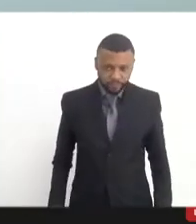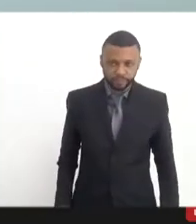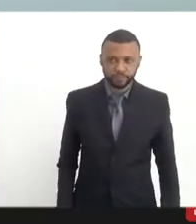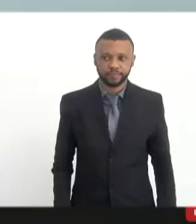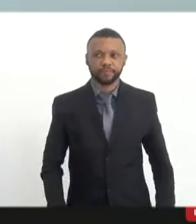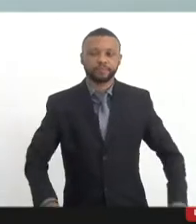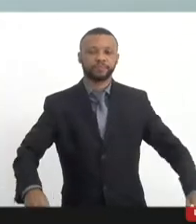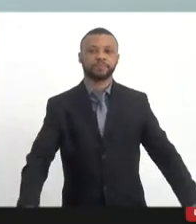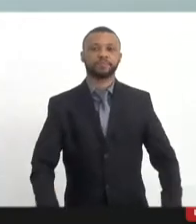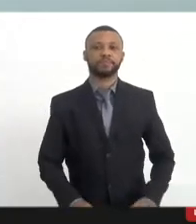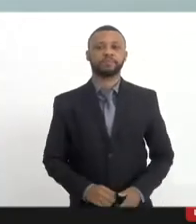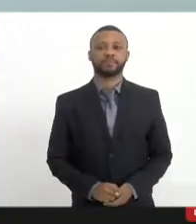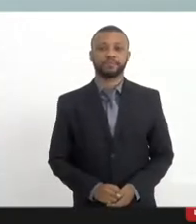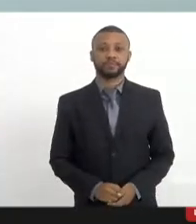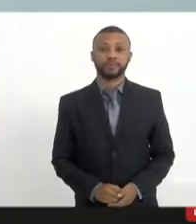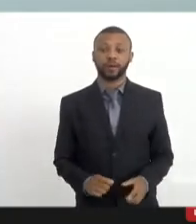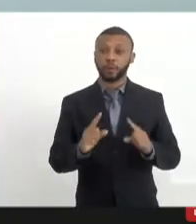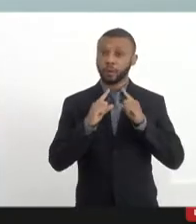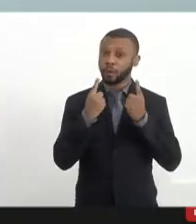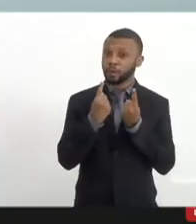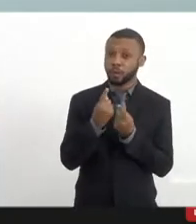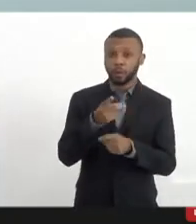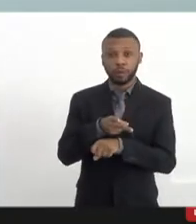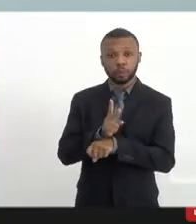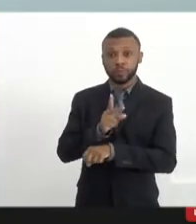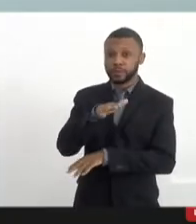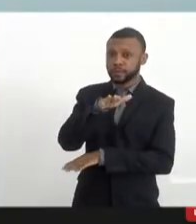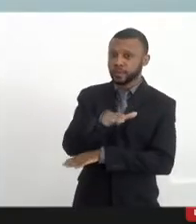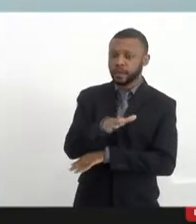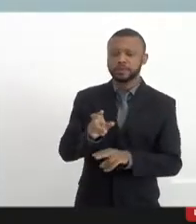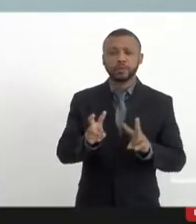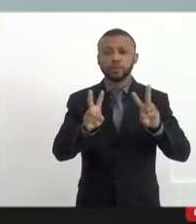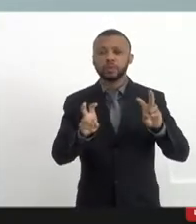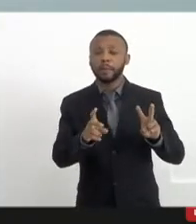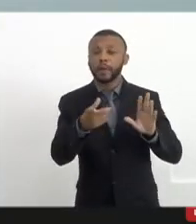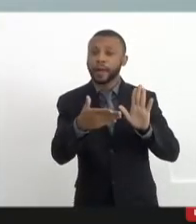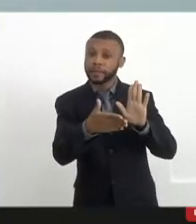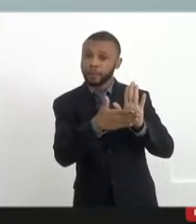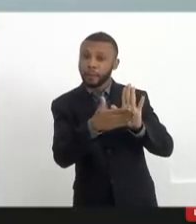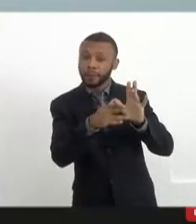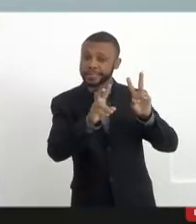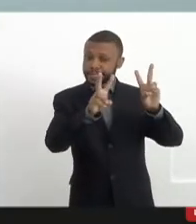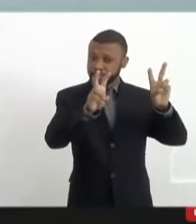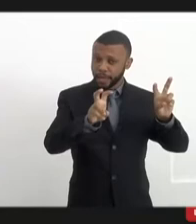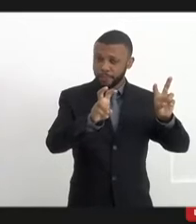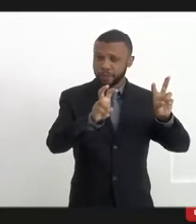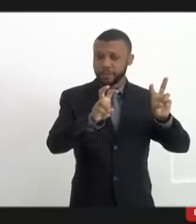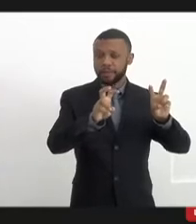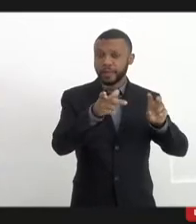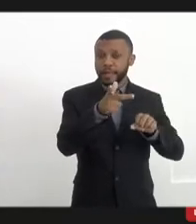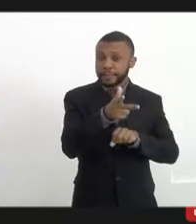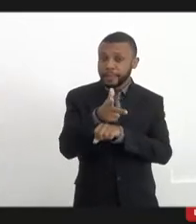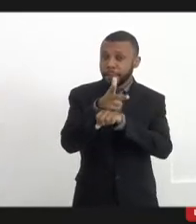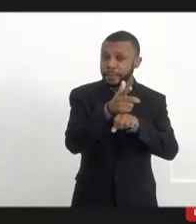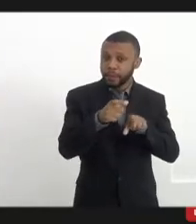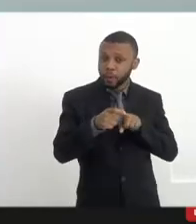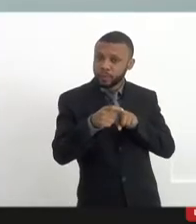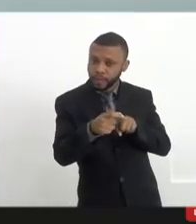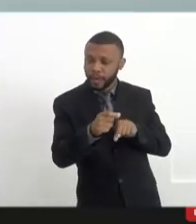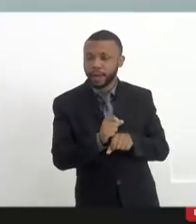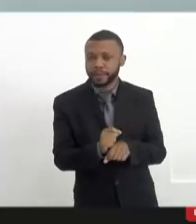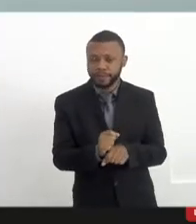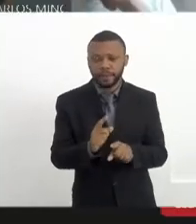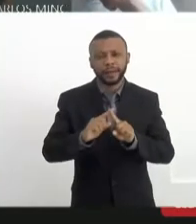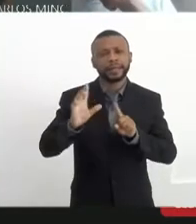pauta da mídia comunitária. ainda não é uma data fechada, mas já está sendo costurado com o